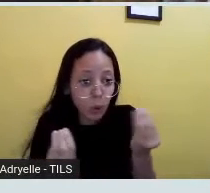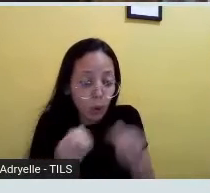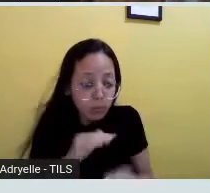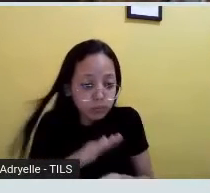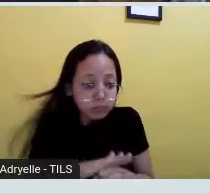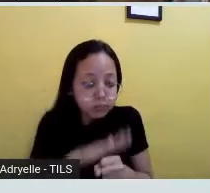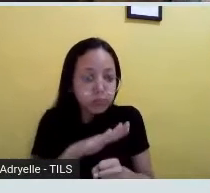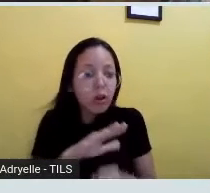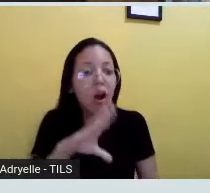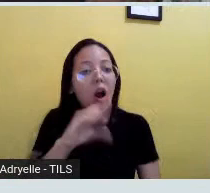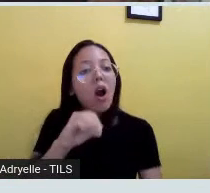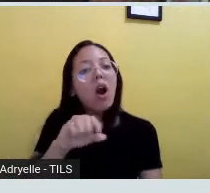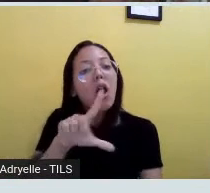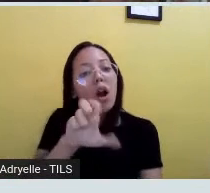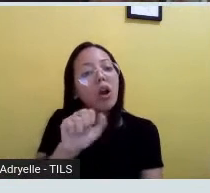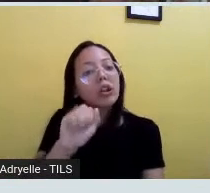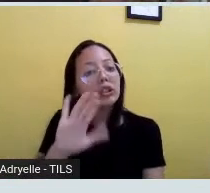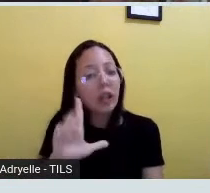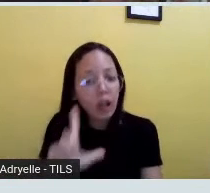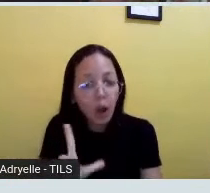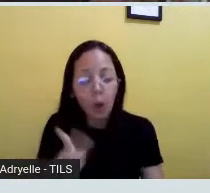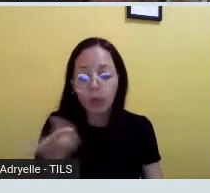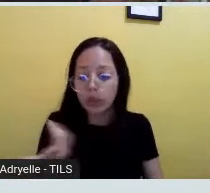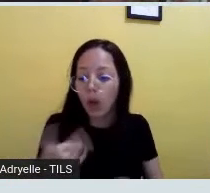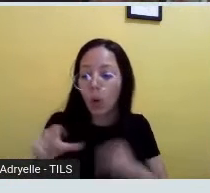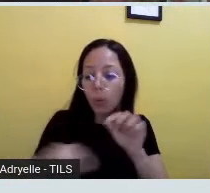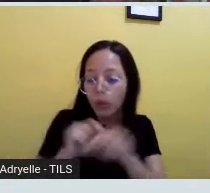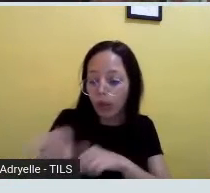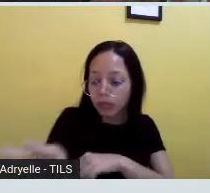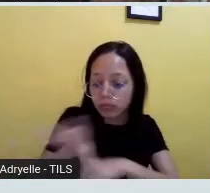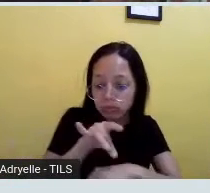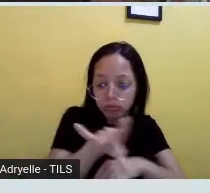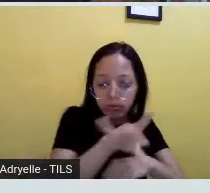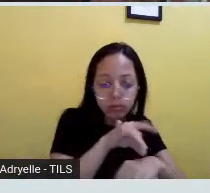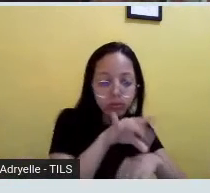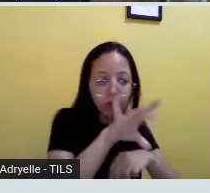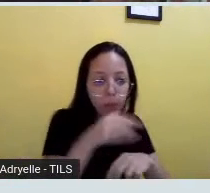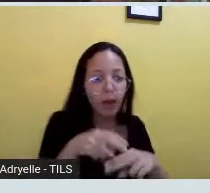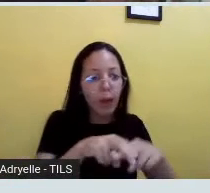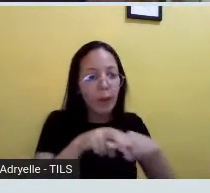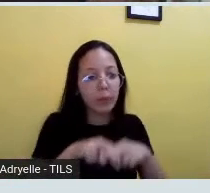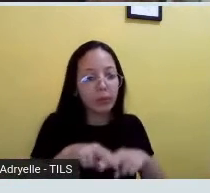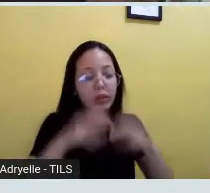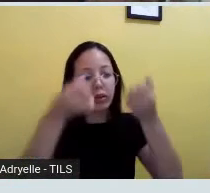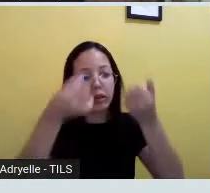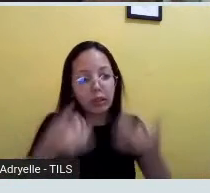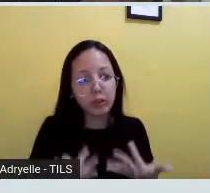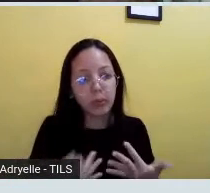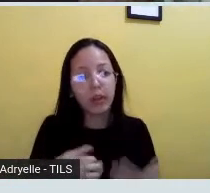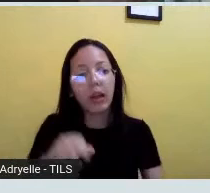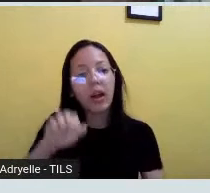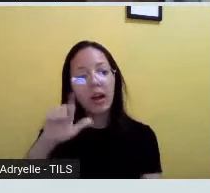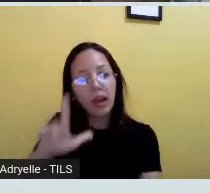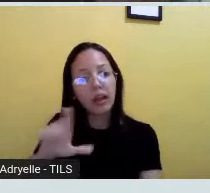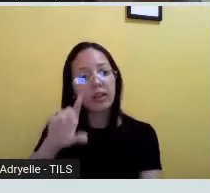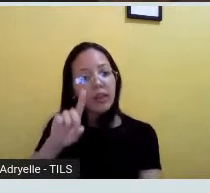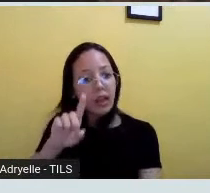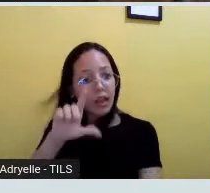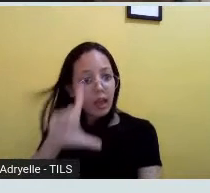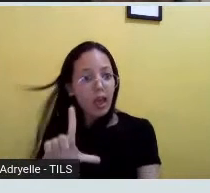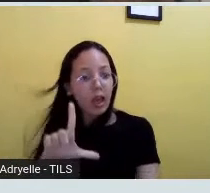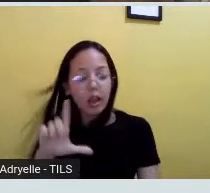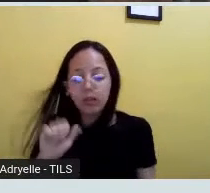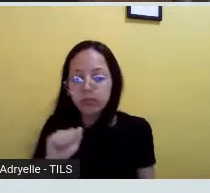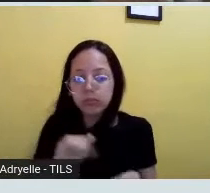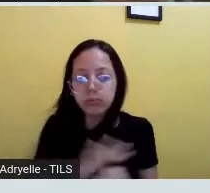captando esse colesterol, que gosta das paredes dos vasos sanguíneos. E é por isso que a gente diz que o LDL em excesso, ele vai, o